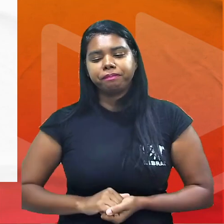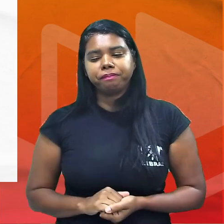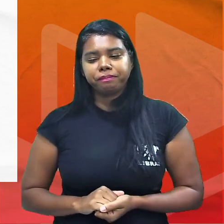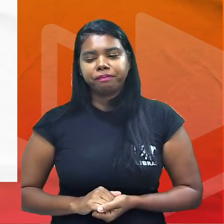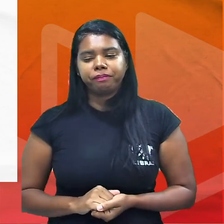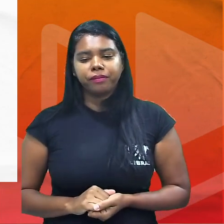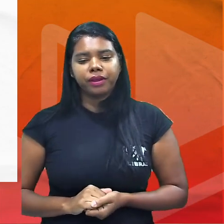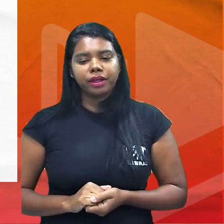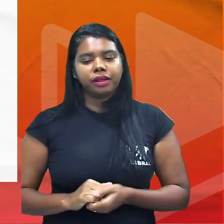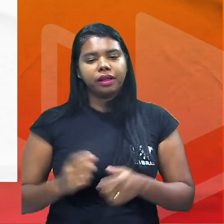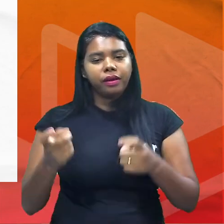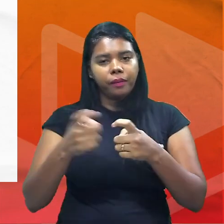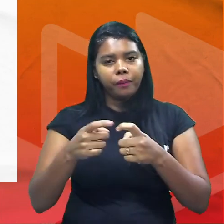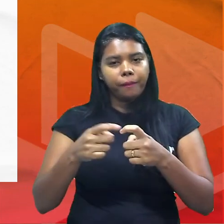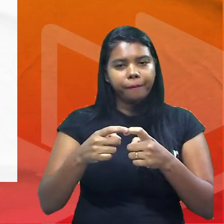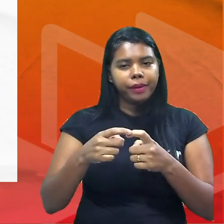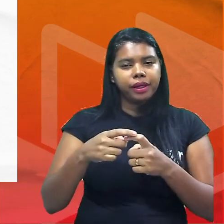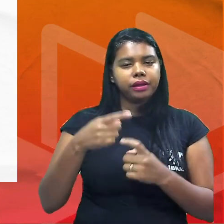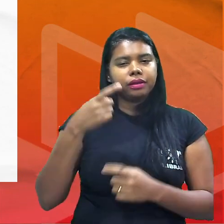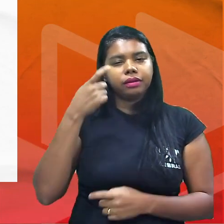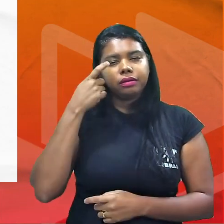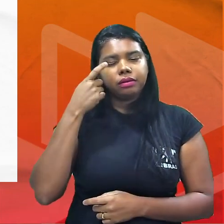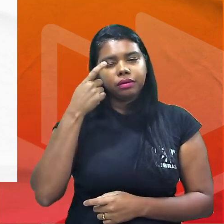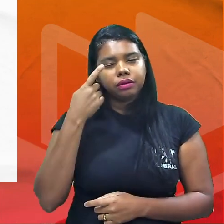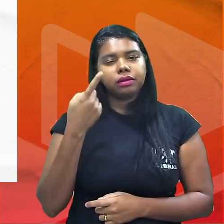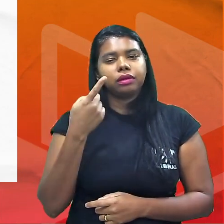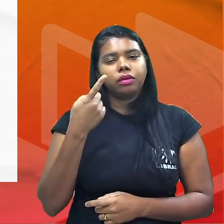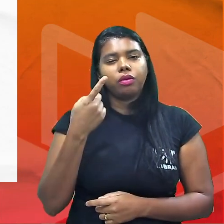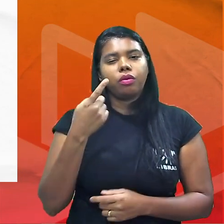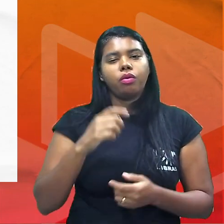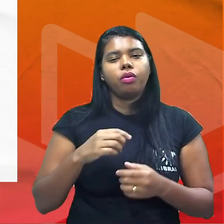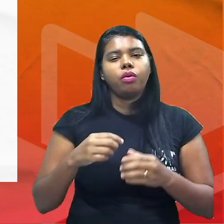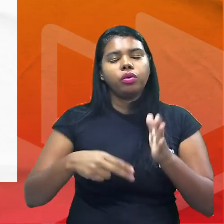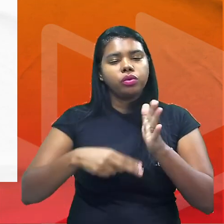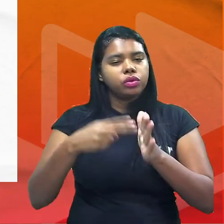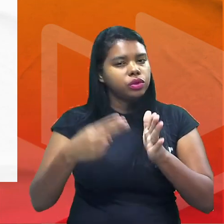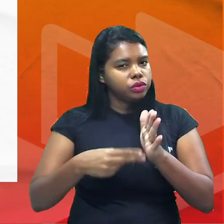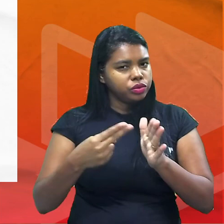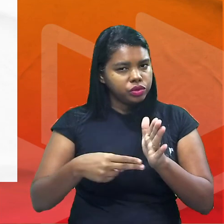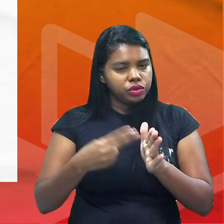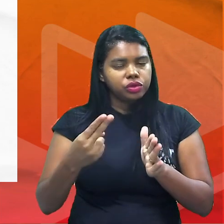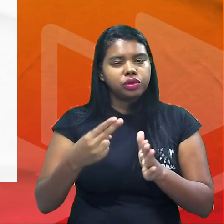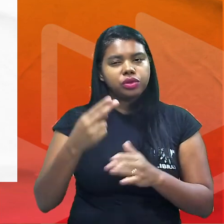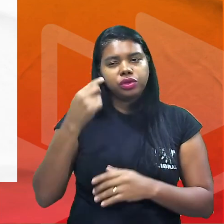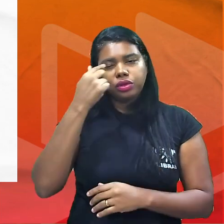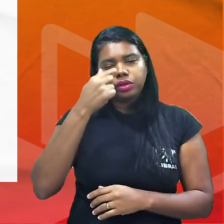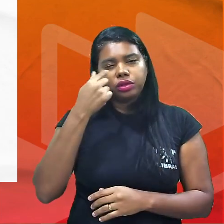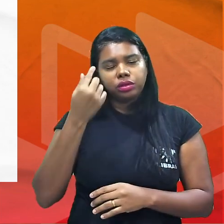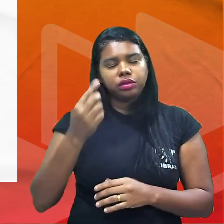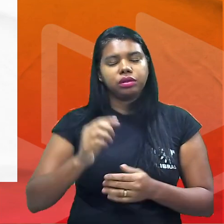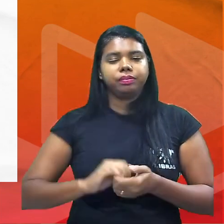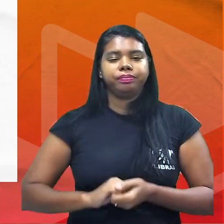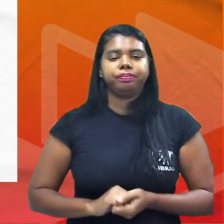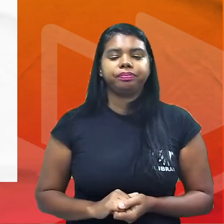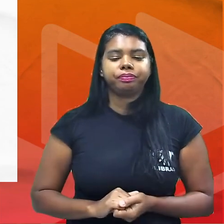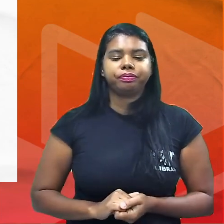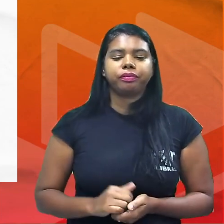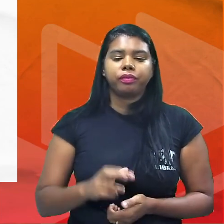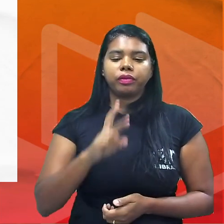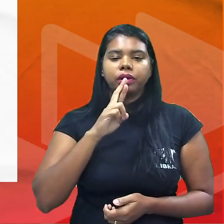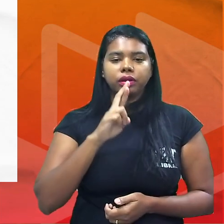oftalmologista que vai ser um especialista em córnea ou em cirurgia são partes específicas então a resposta